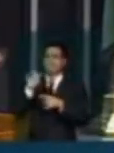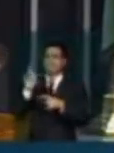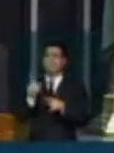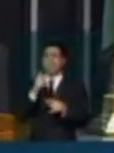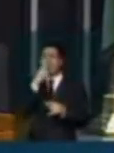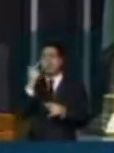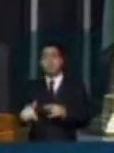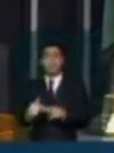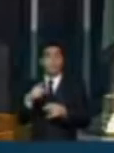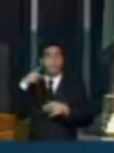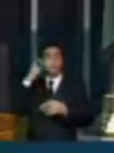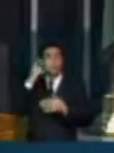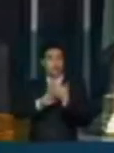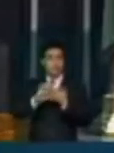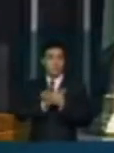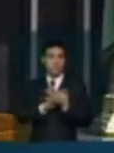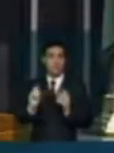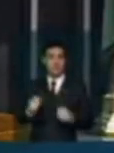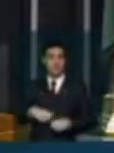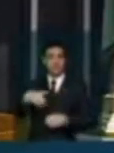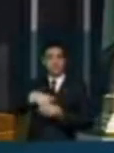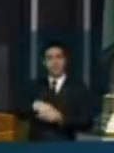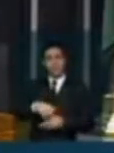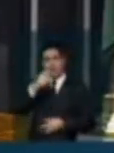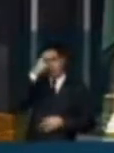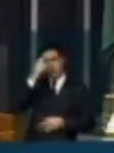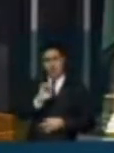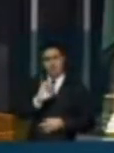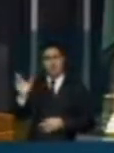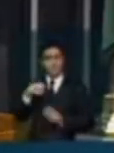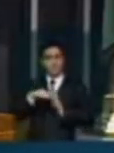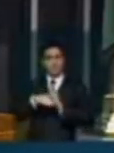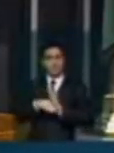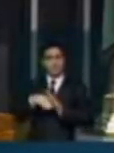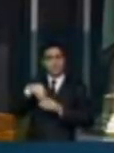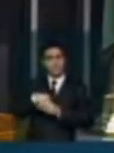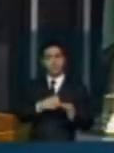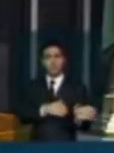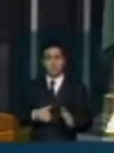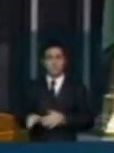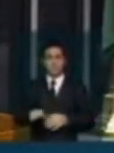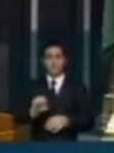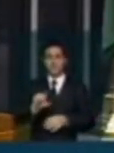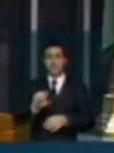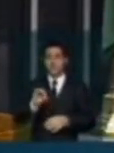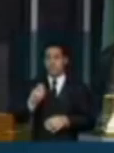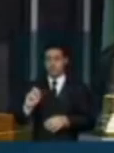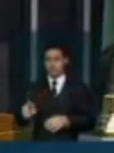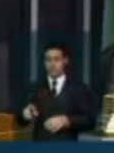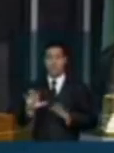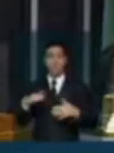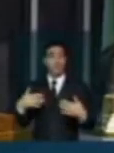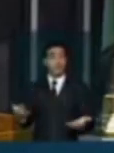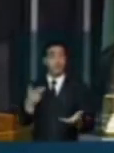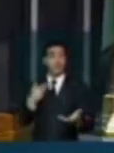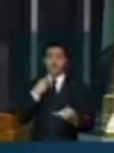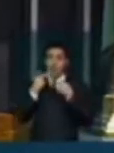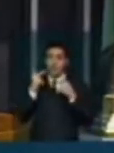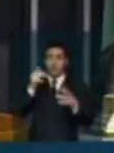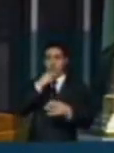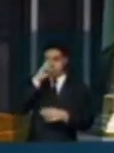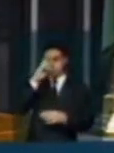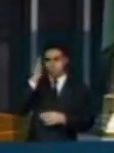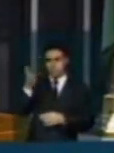e que nega a possibilidade de um voto consciente, programático no processo eleitoral. E no mais, quero levantar também, como V. Exª,